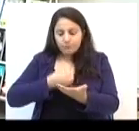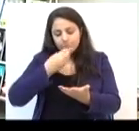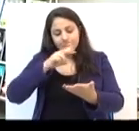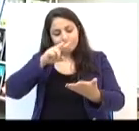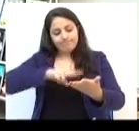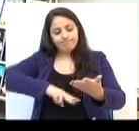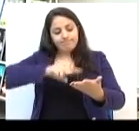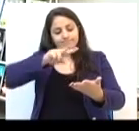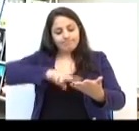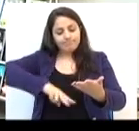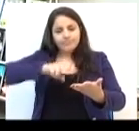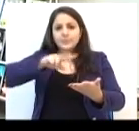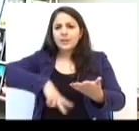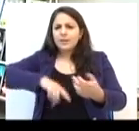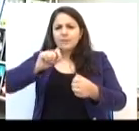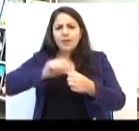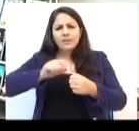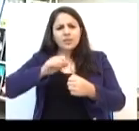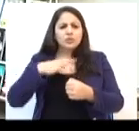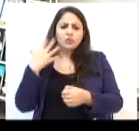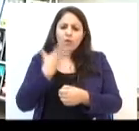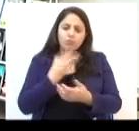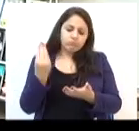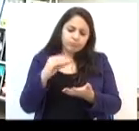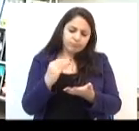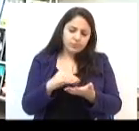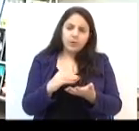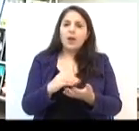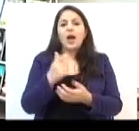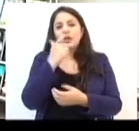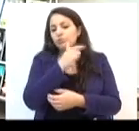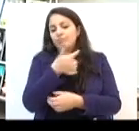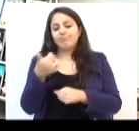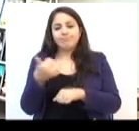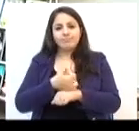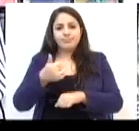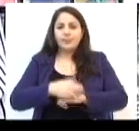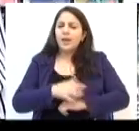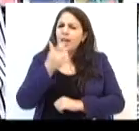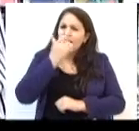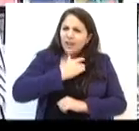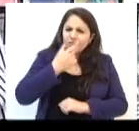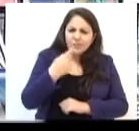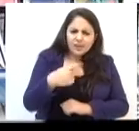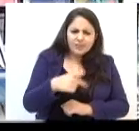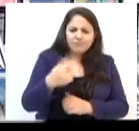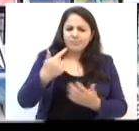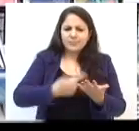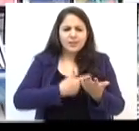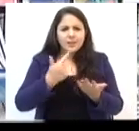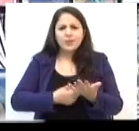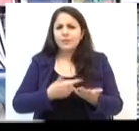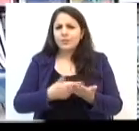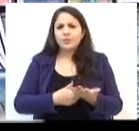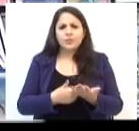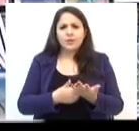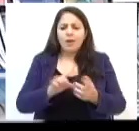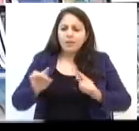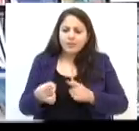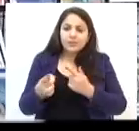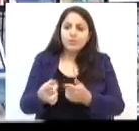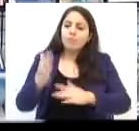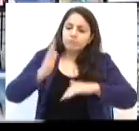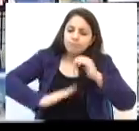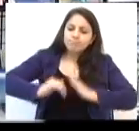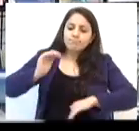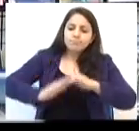fazer uma boa leitura, fazer as nossas anotações, isso é insubstituível. A Feira do Livro é esse desafio diário, construí